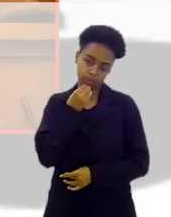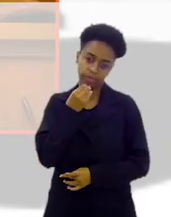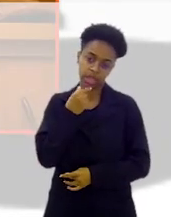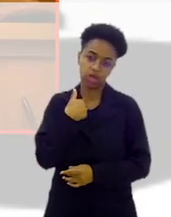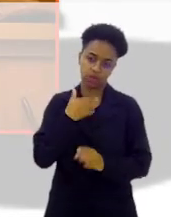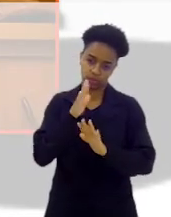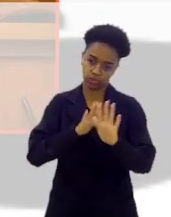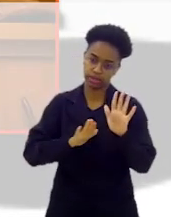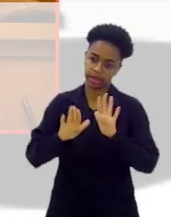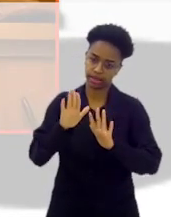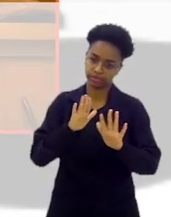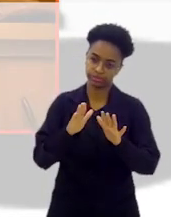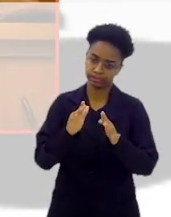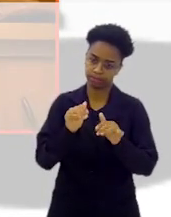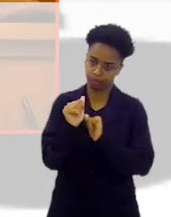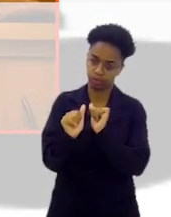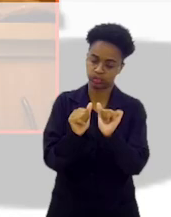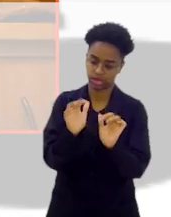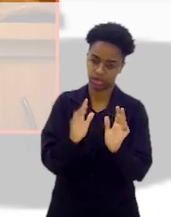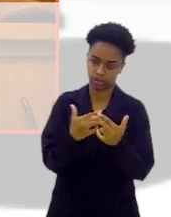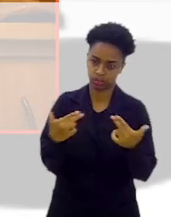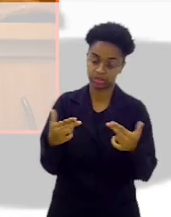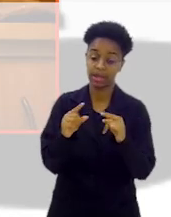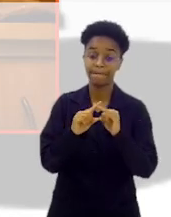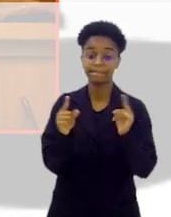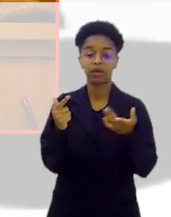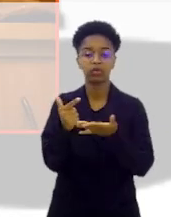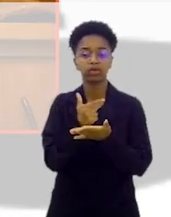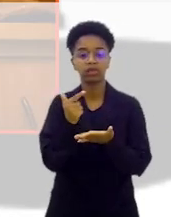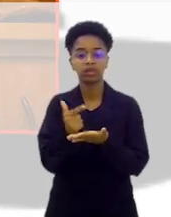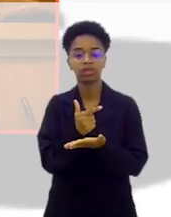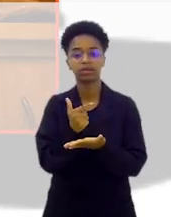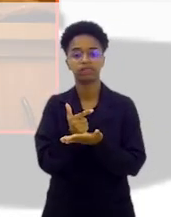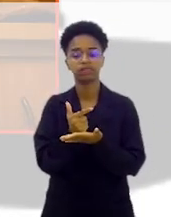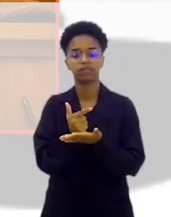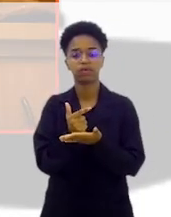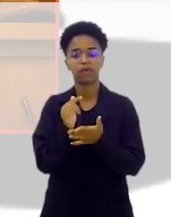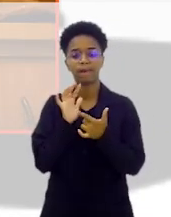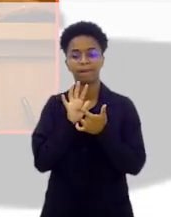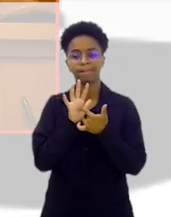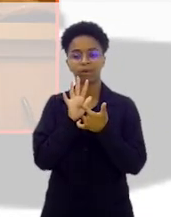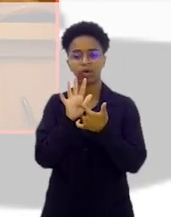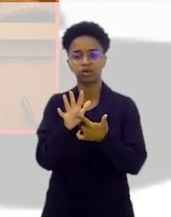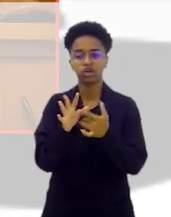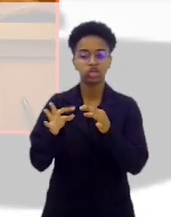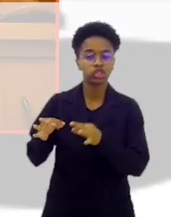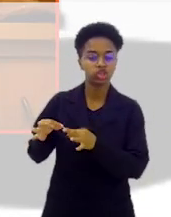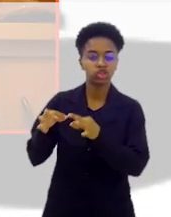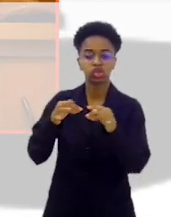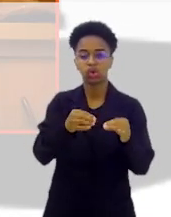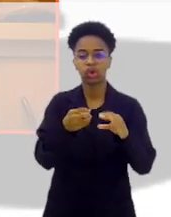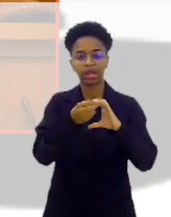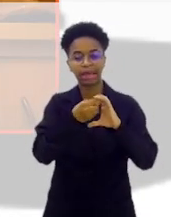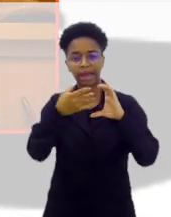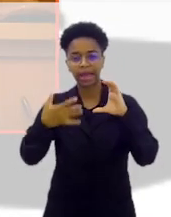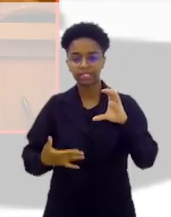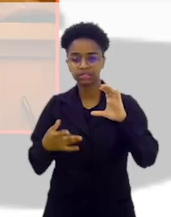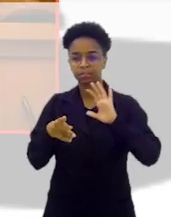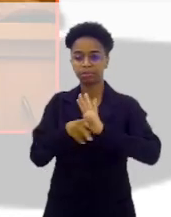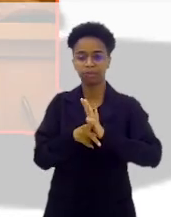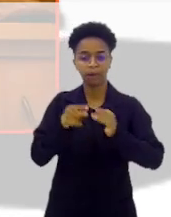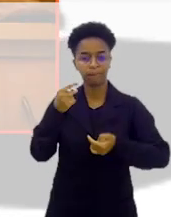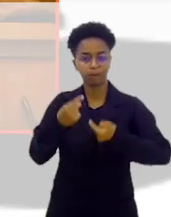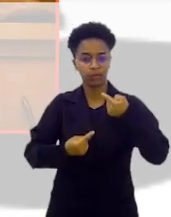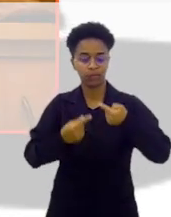tive o cuidado de romancear. Mas o livro abrange todas as características